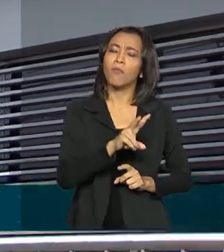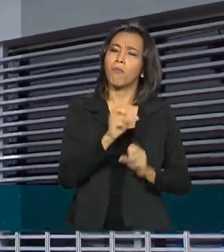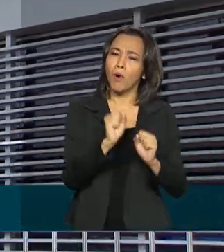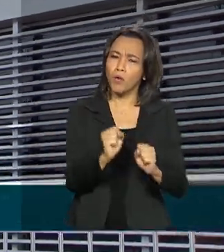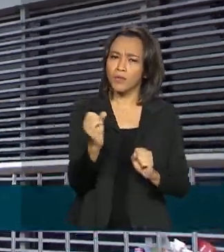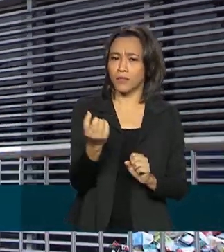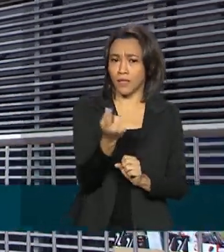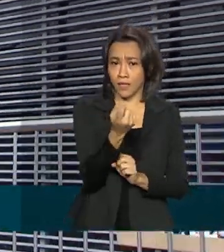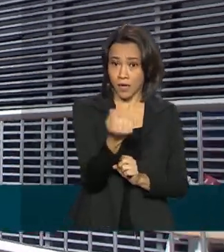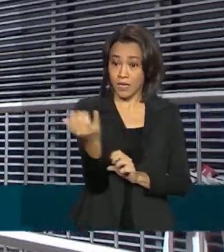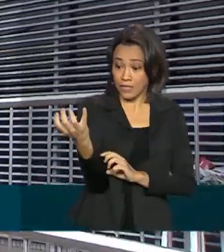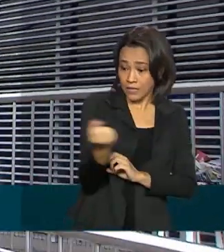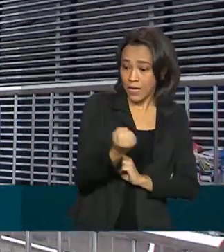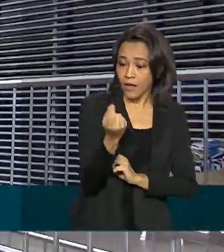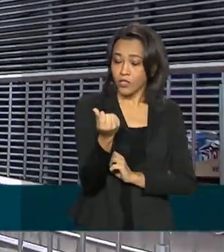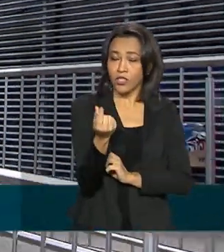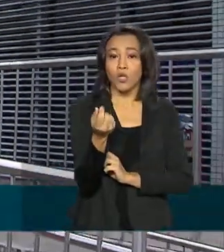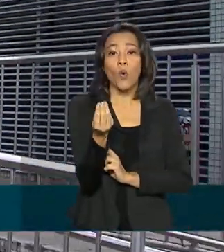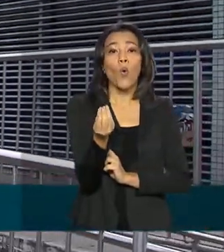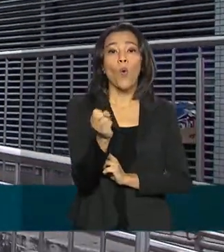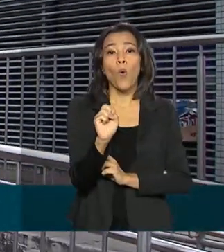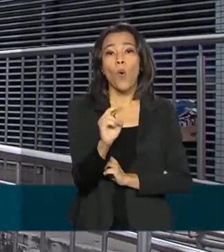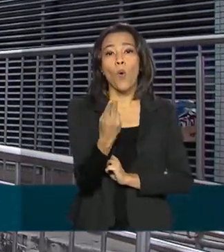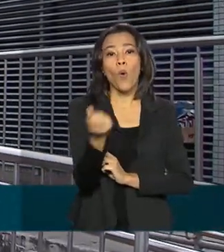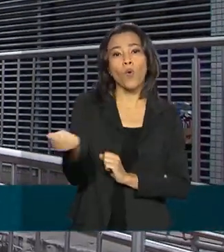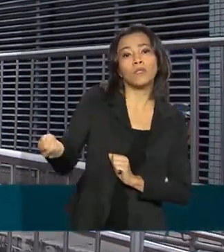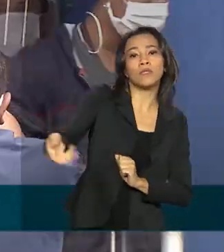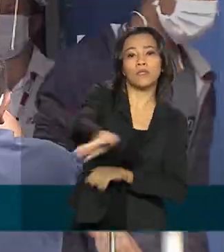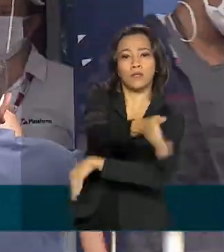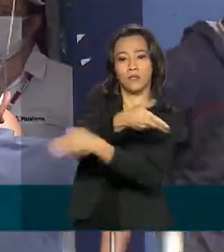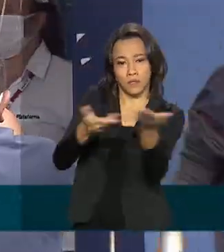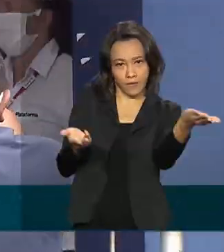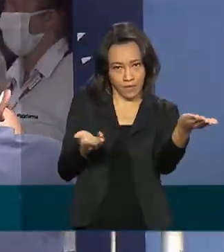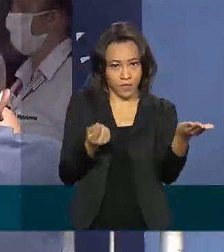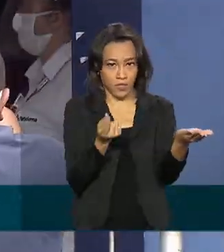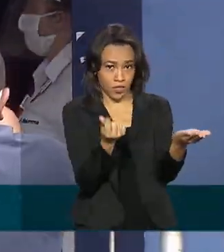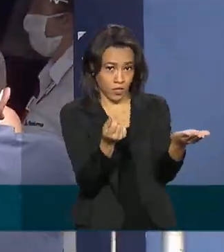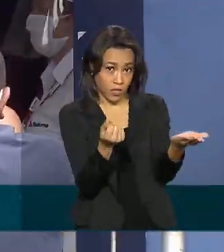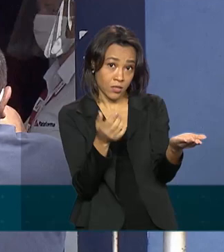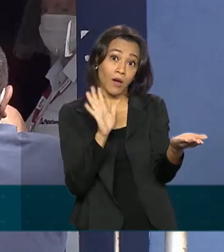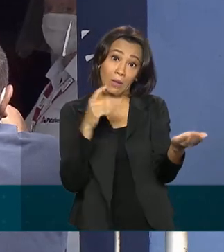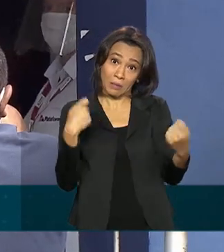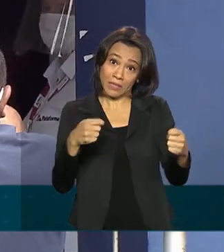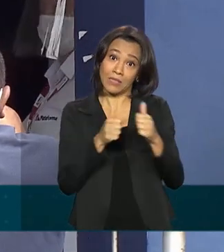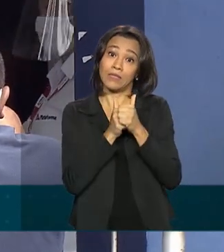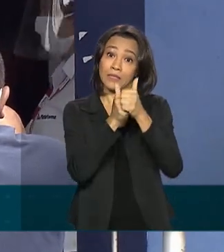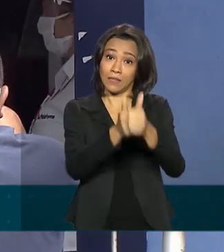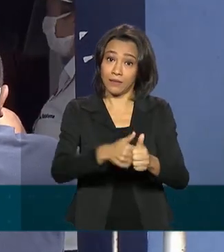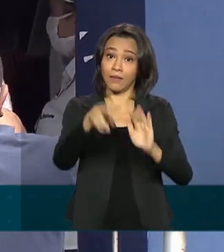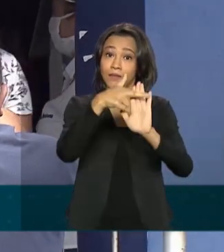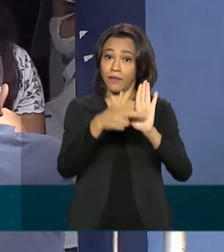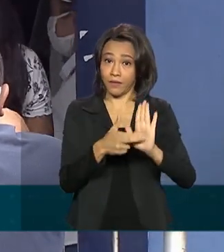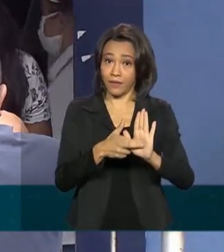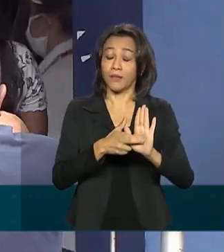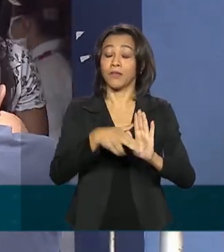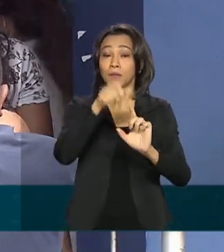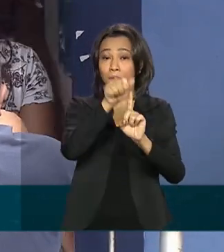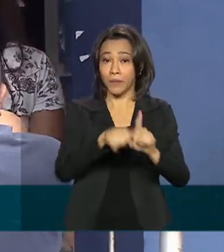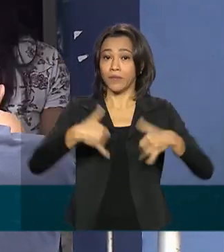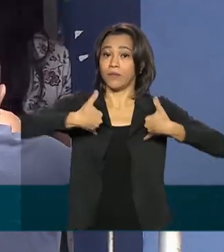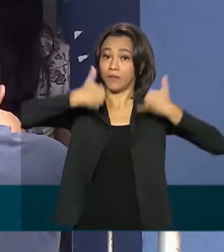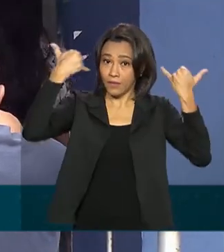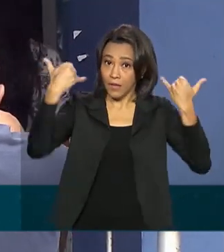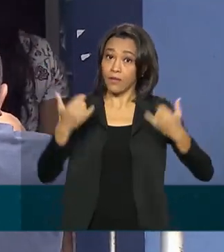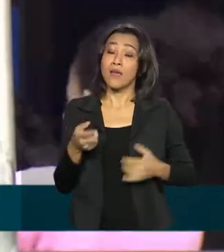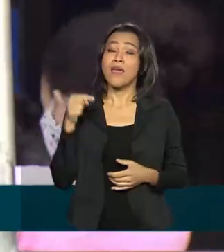saques ou transferências, levando também em consideração o mês de aniversário. E essa diferenciação